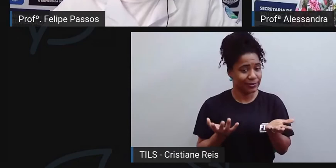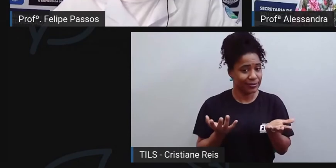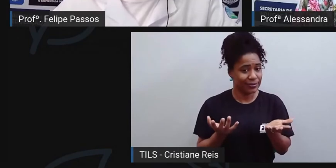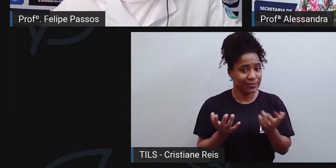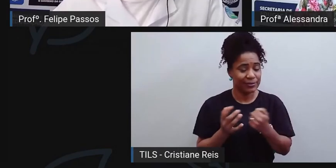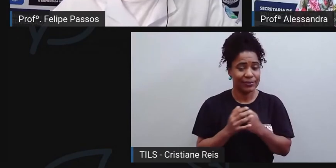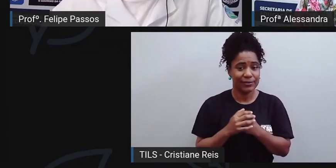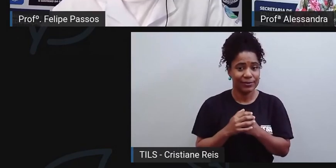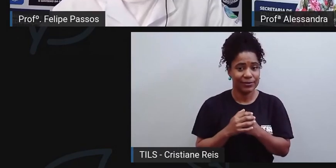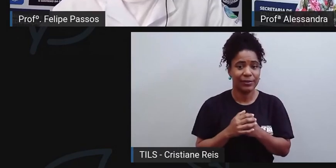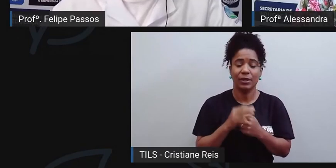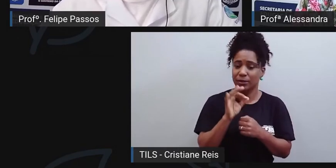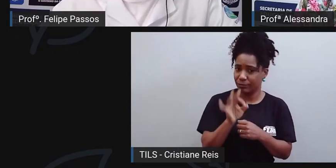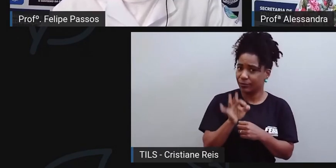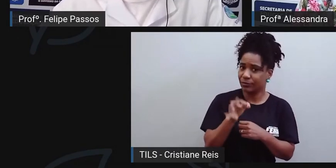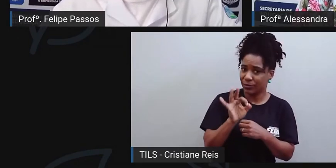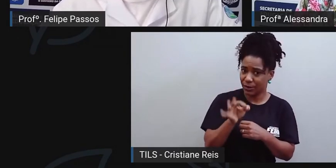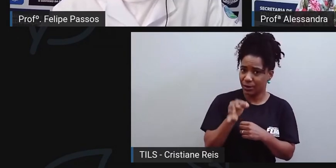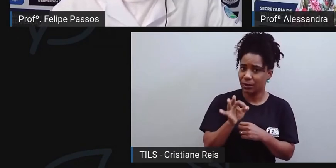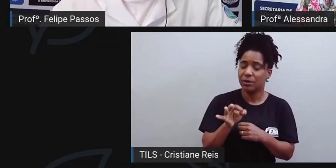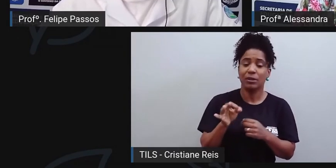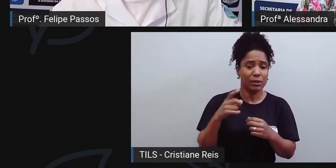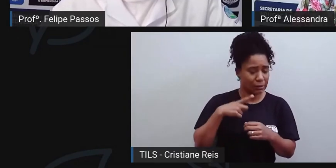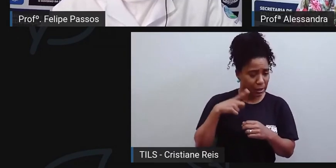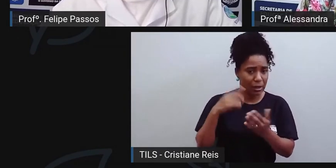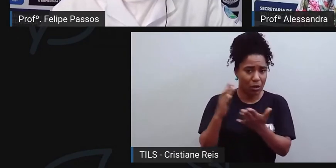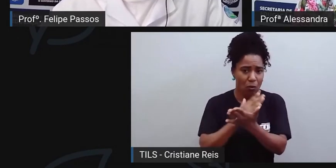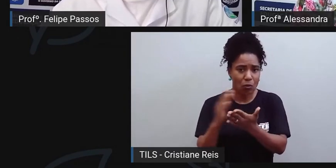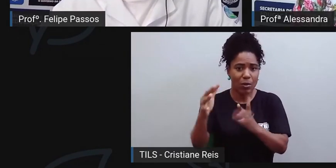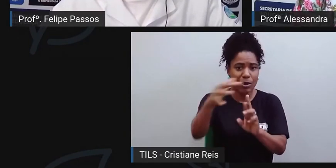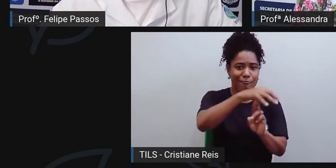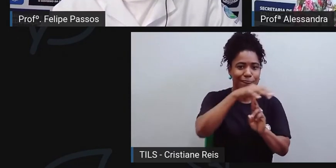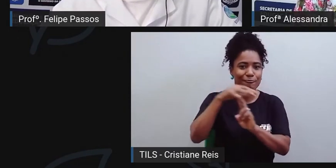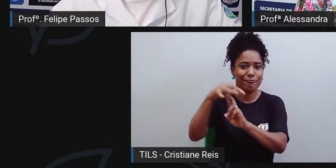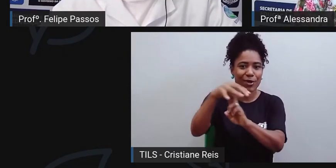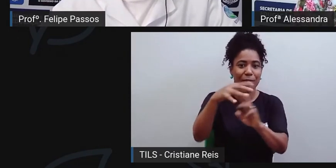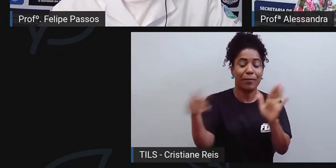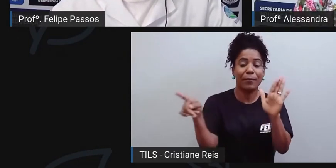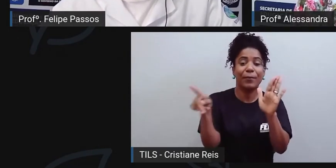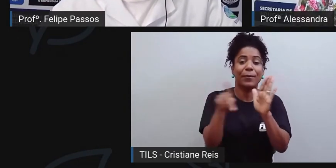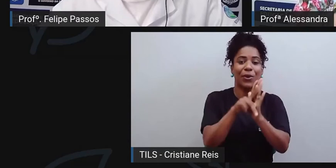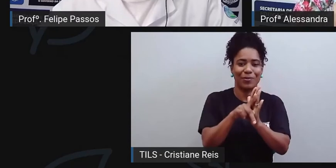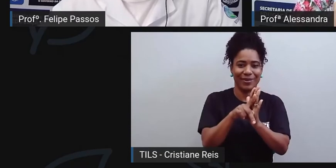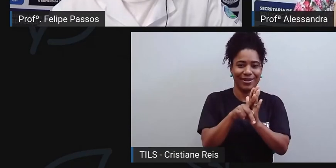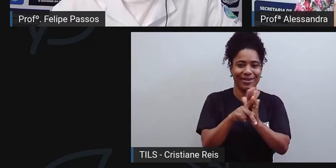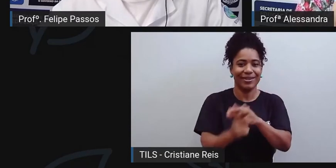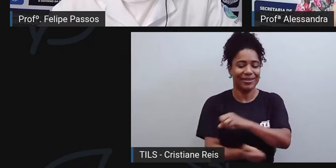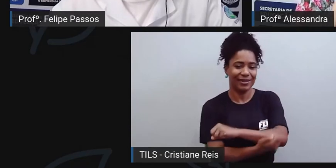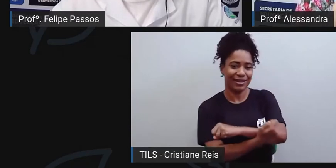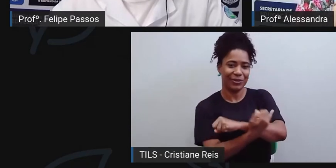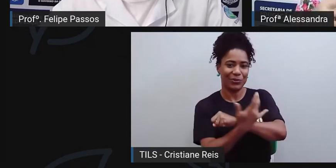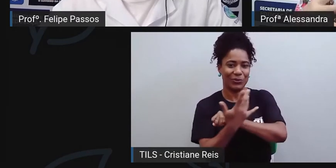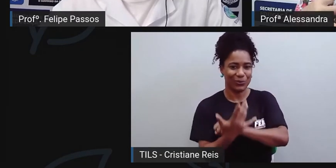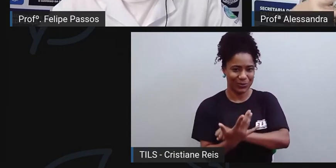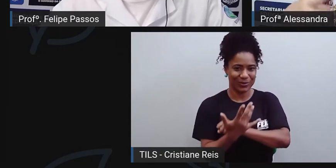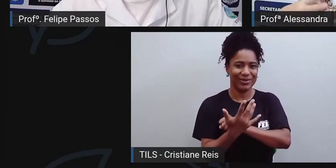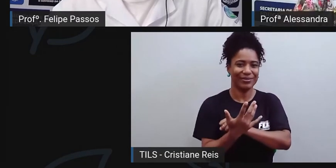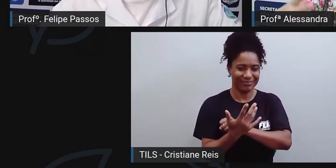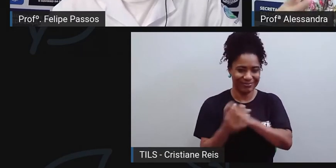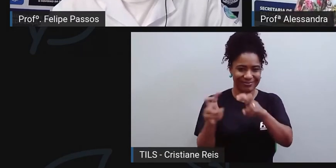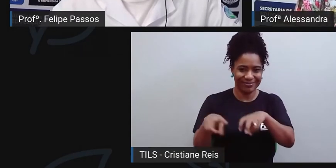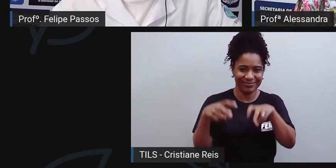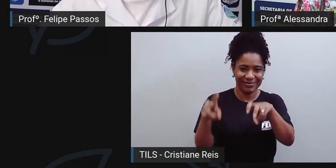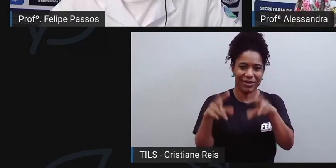É, isso, a gente tem, existem sim feiras específicas em que você vai encontrar que são as chamadas